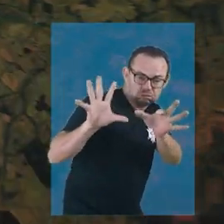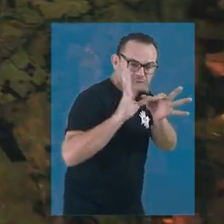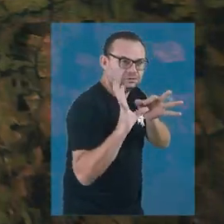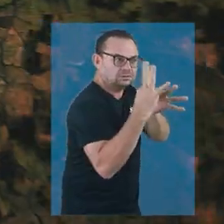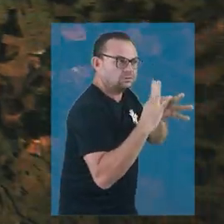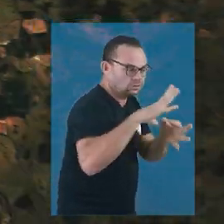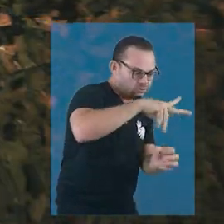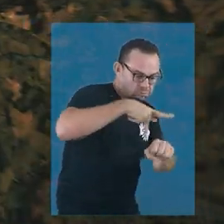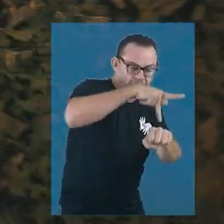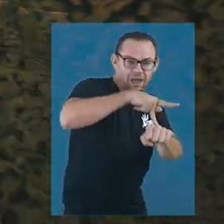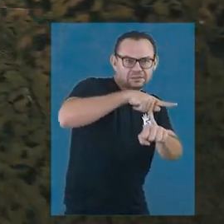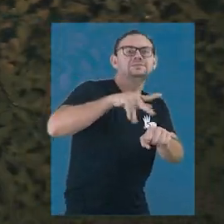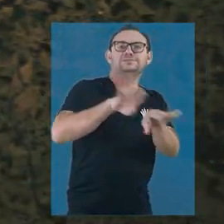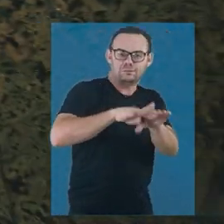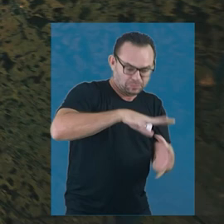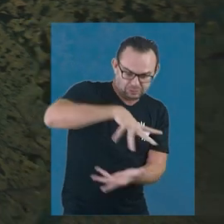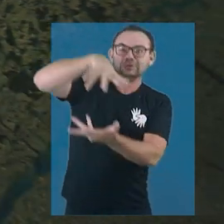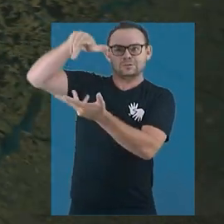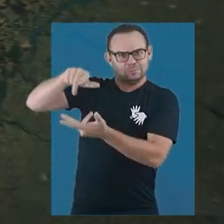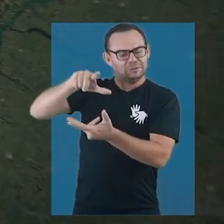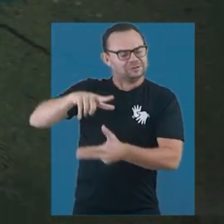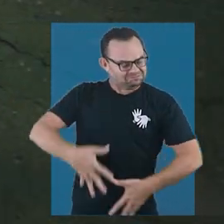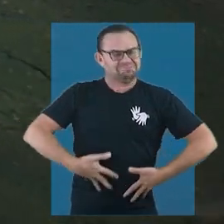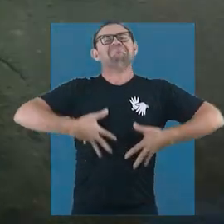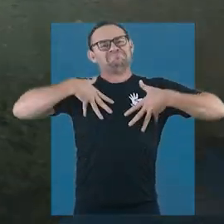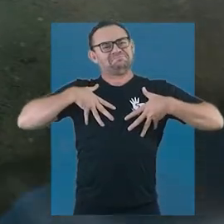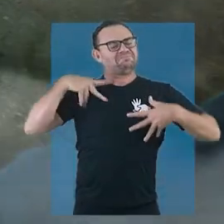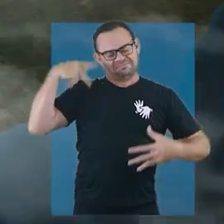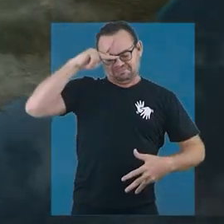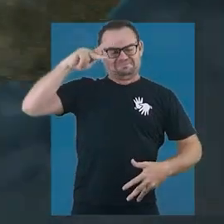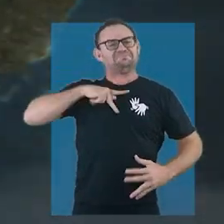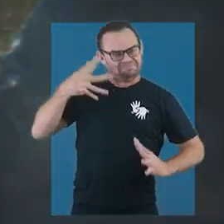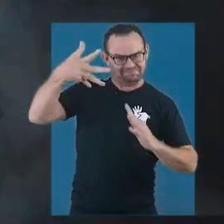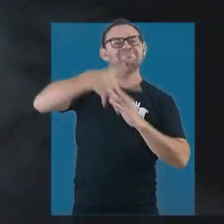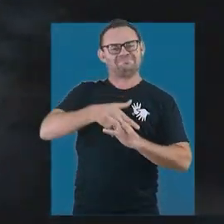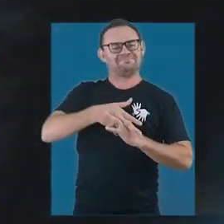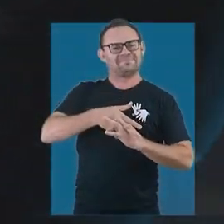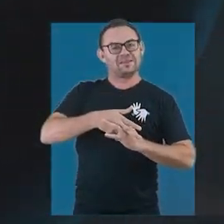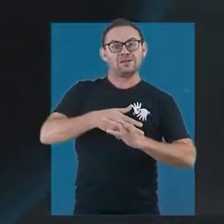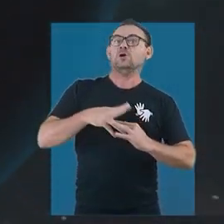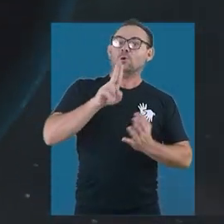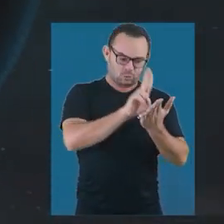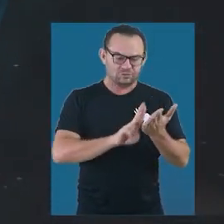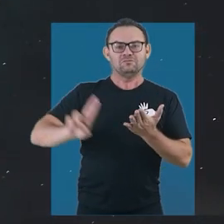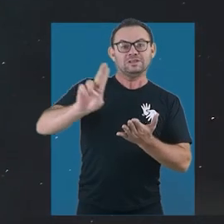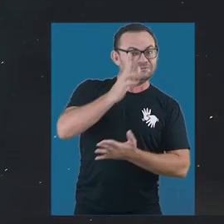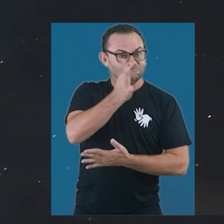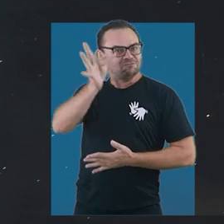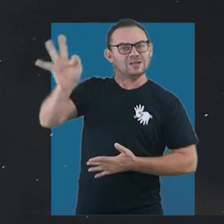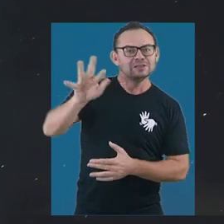às artérias do desenvolvimento do Brasil e do mundo. Com muito orgulho, somos